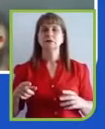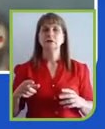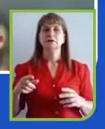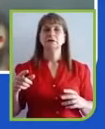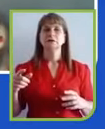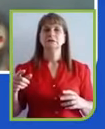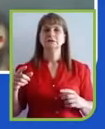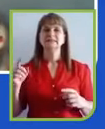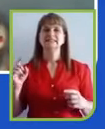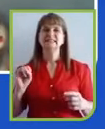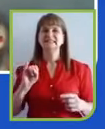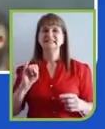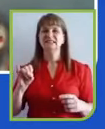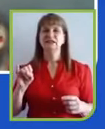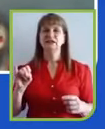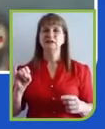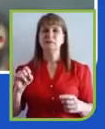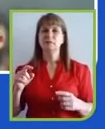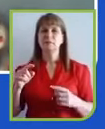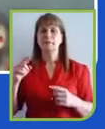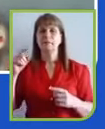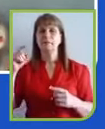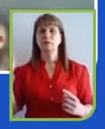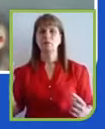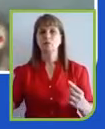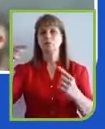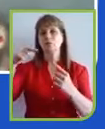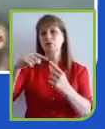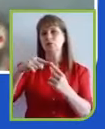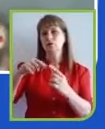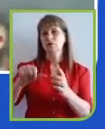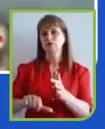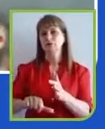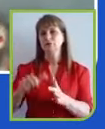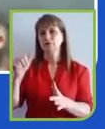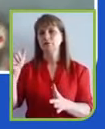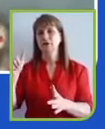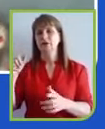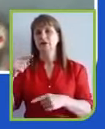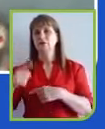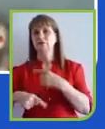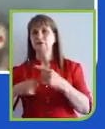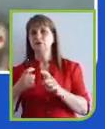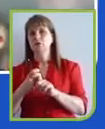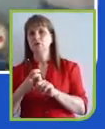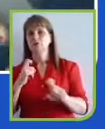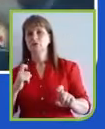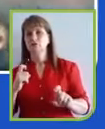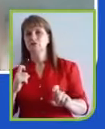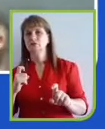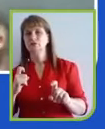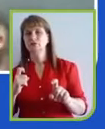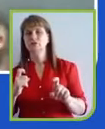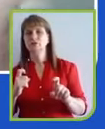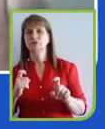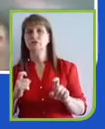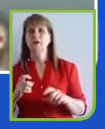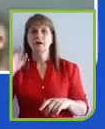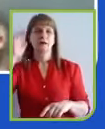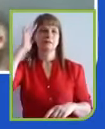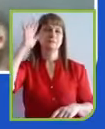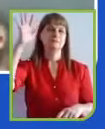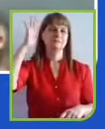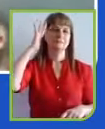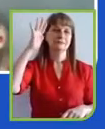é alguma coisa que ainda bate no imaginário coletivo como duvido que vai ter algum